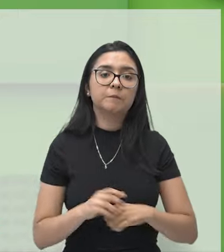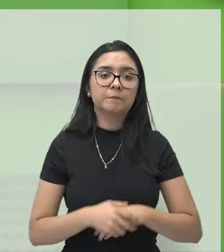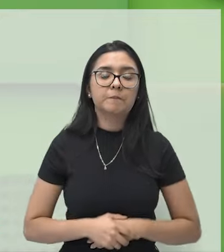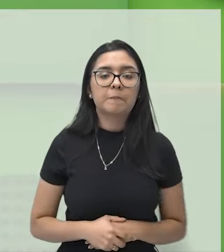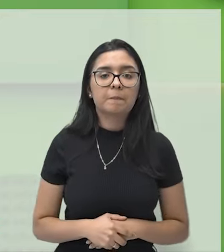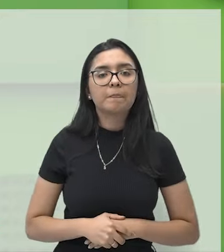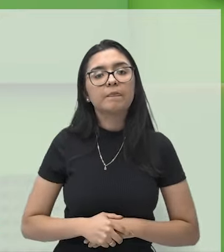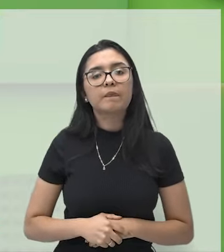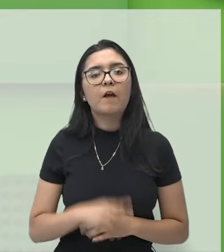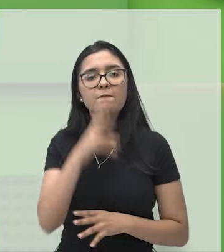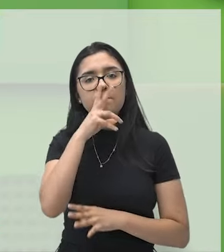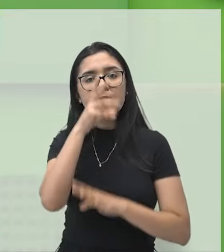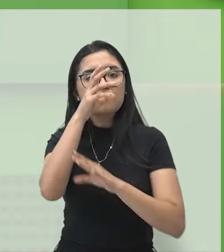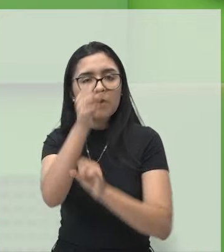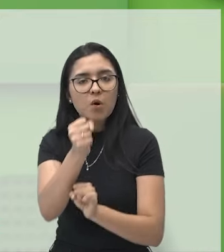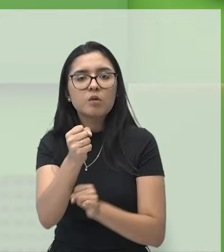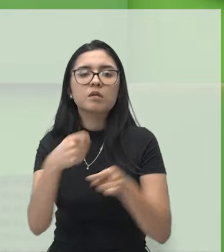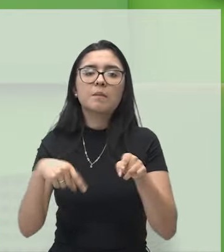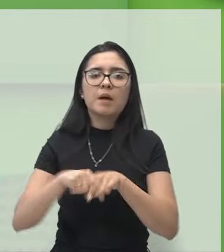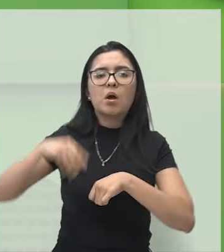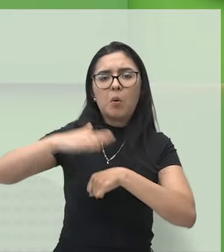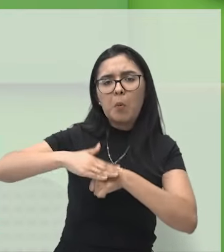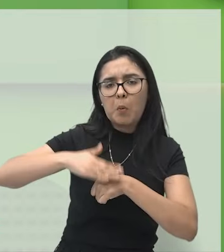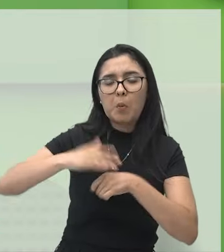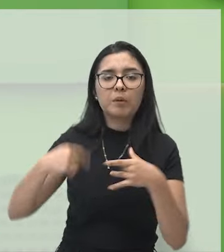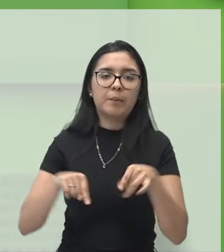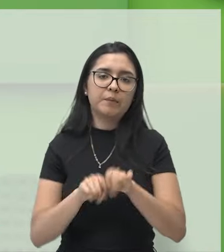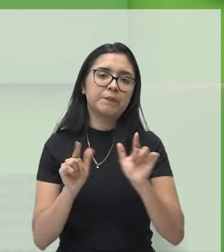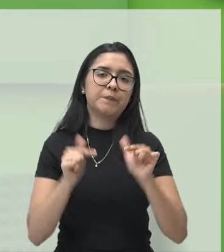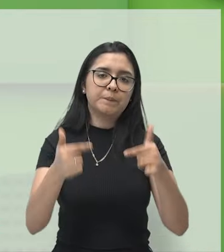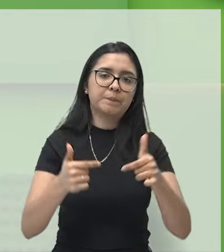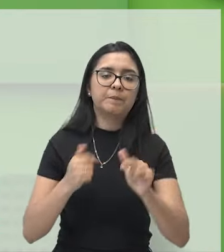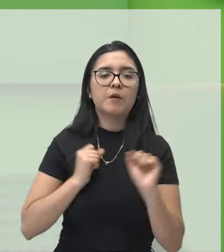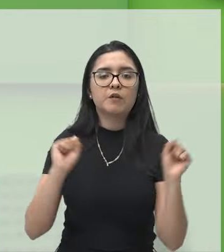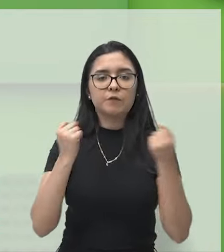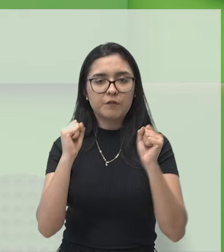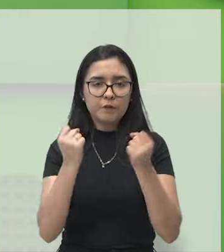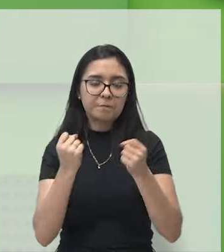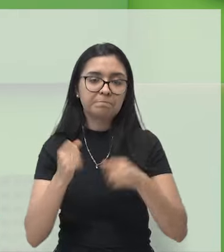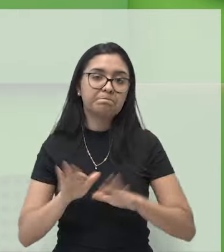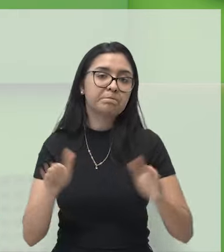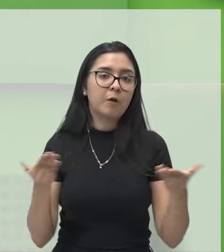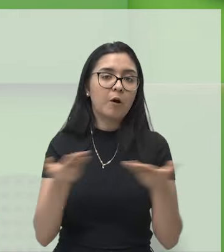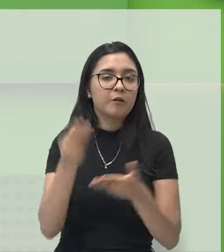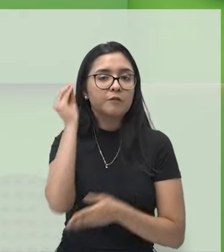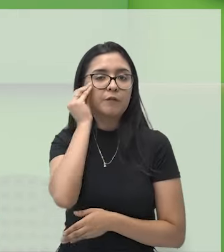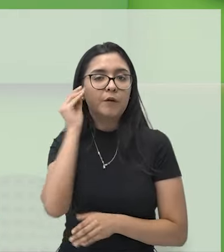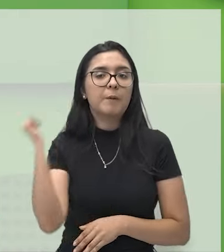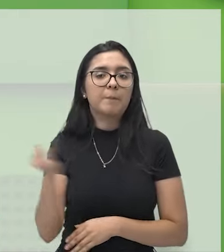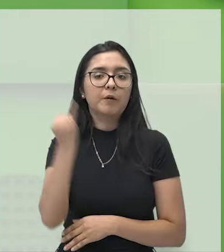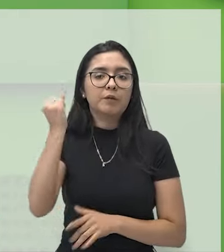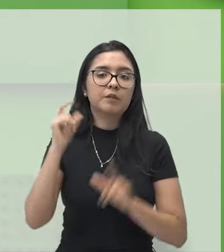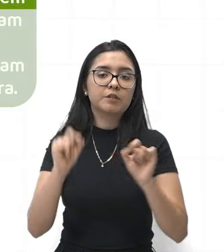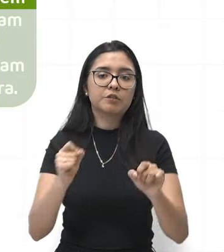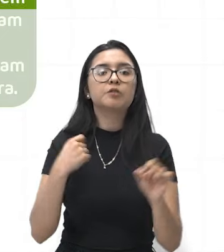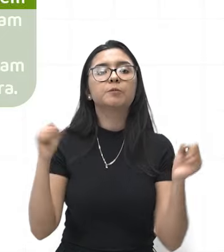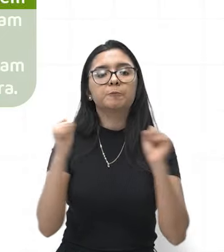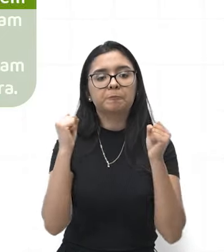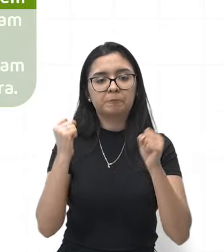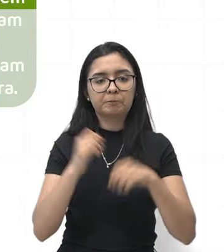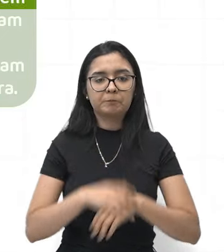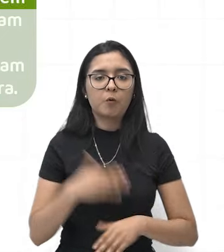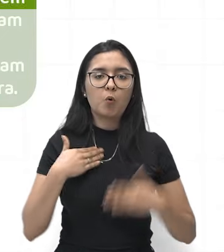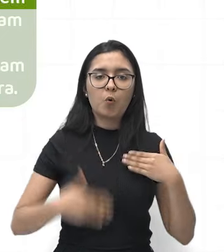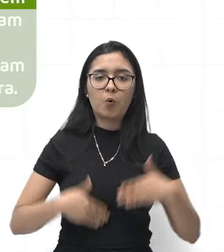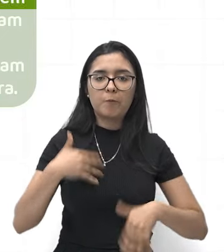vigor, da sua independência, das suas atividades físicas. Por isso, vamos ver a importância da atividade